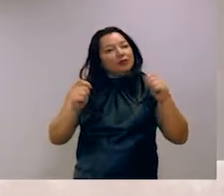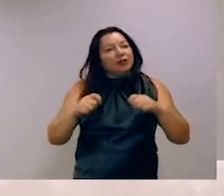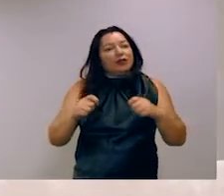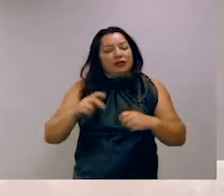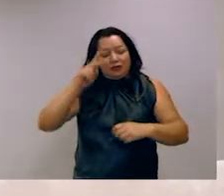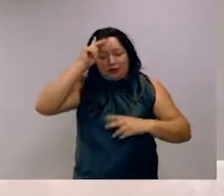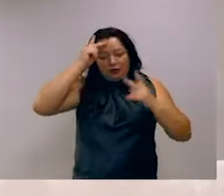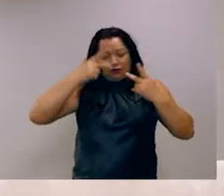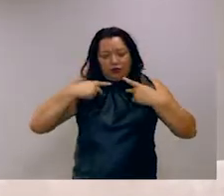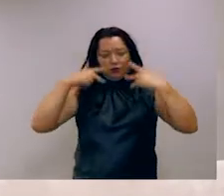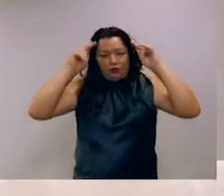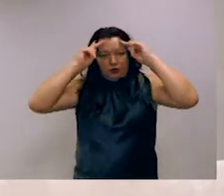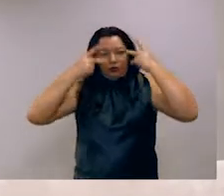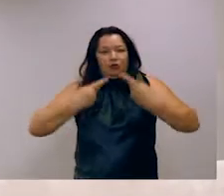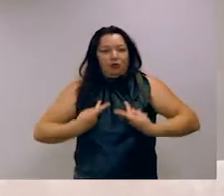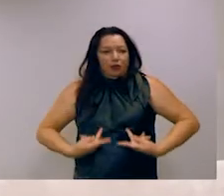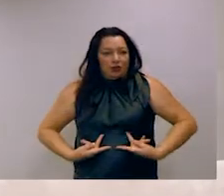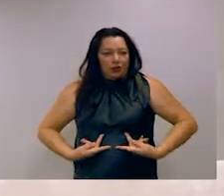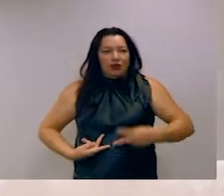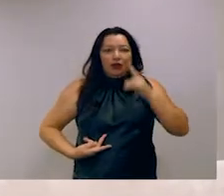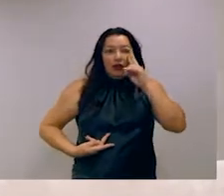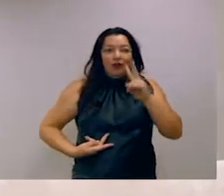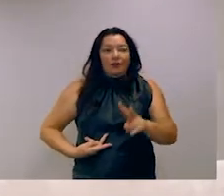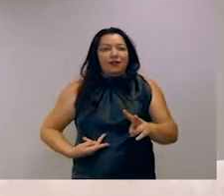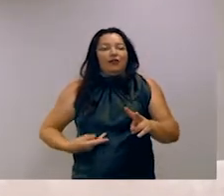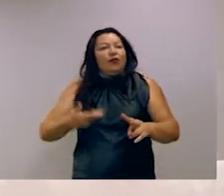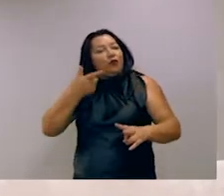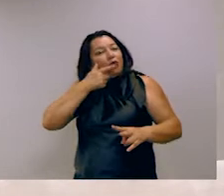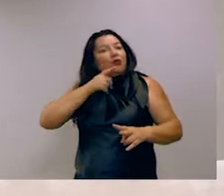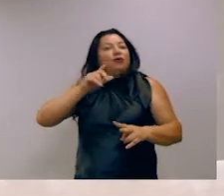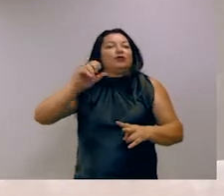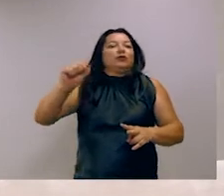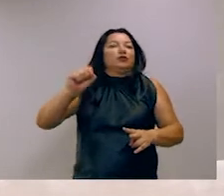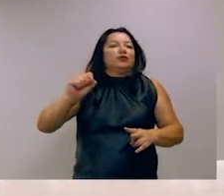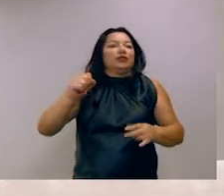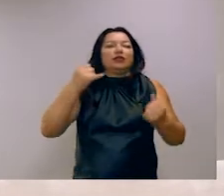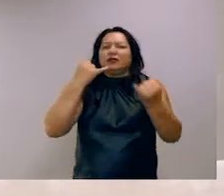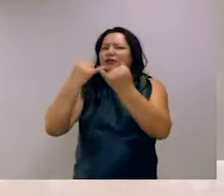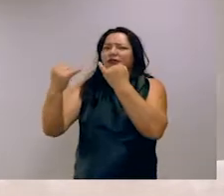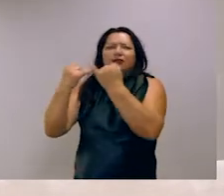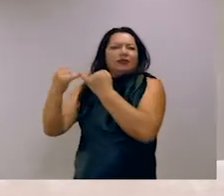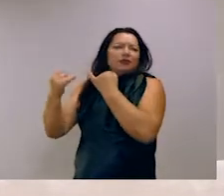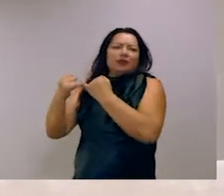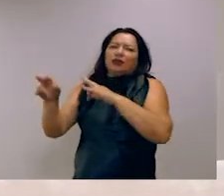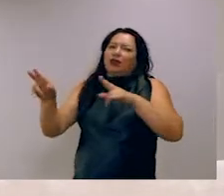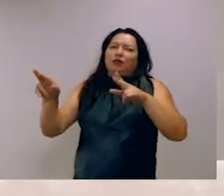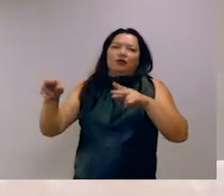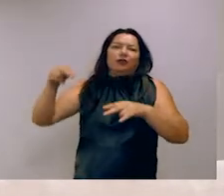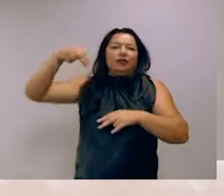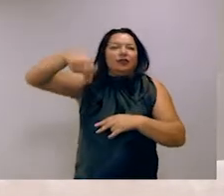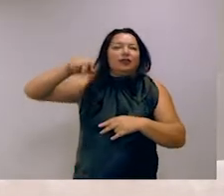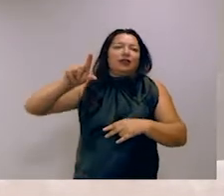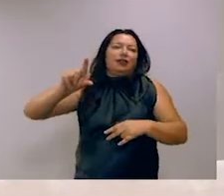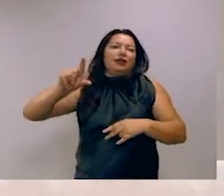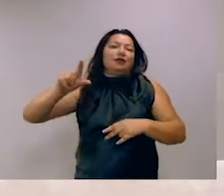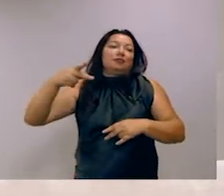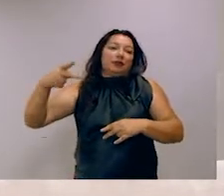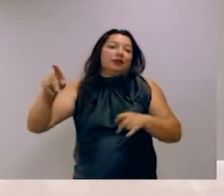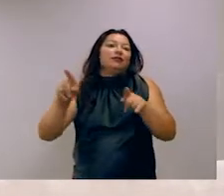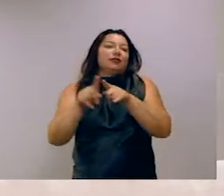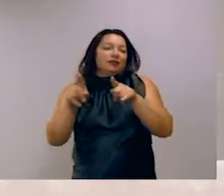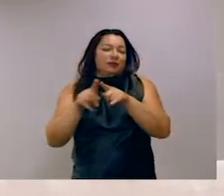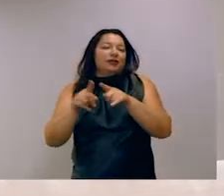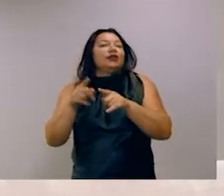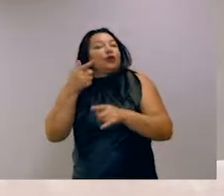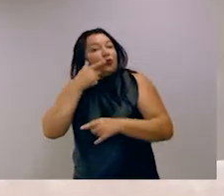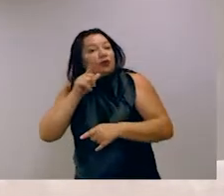de desempenho em visão fossem alcançados. E coisas semelhantes estão acontecendo agora com o NLP. Então, vou falar aqui rapidamente do que